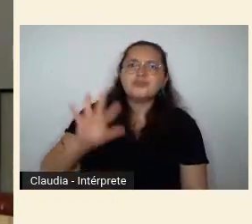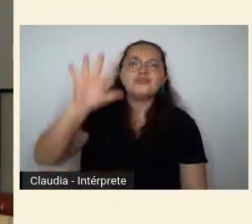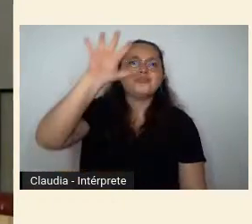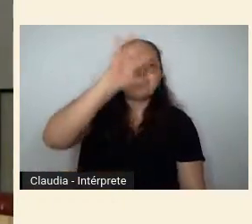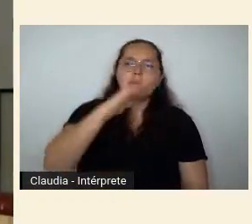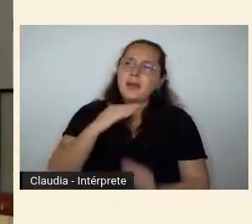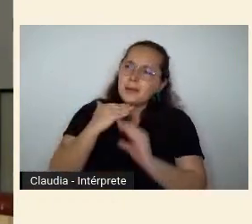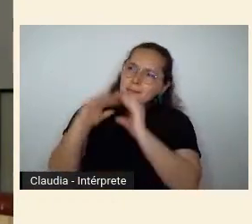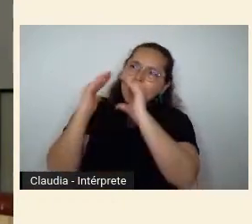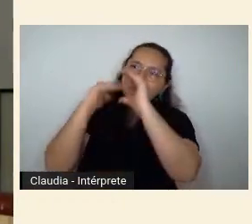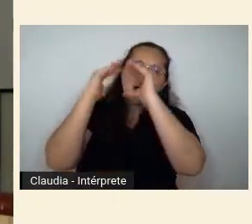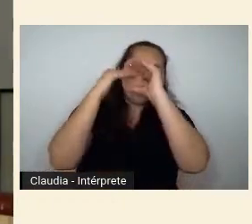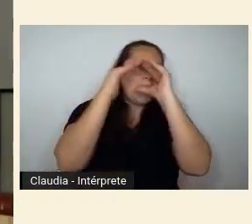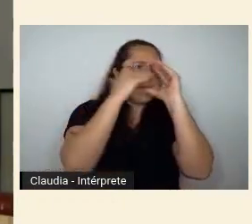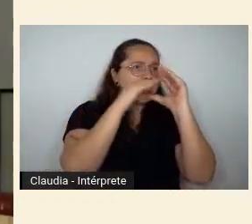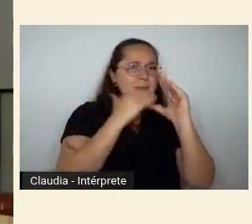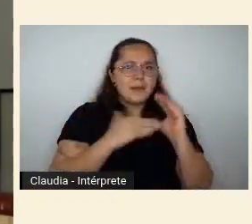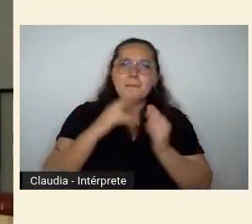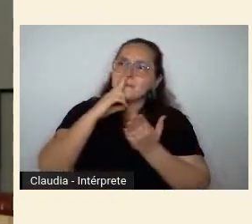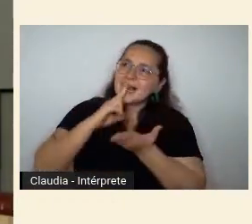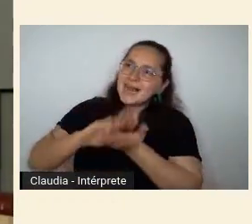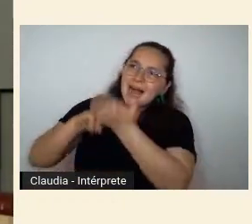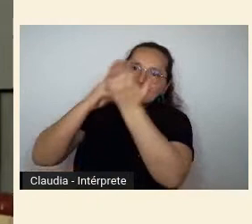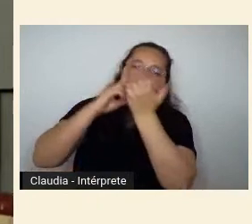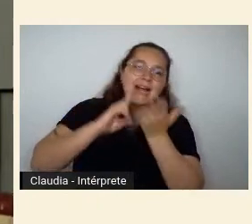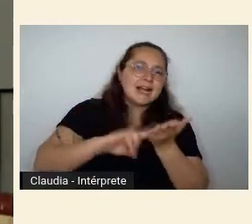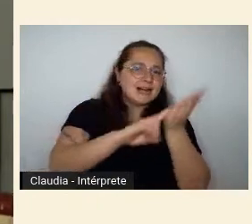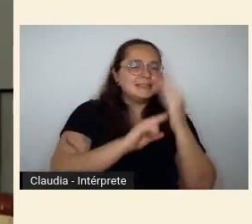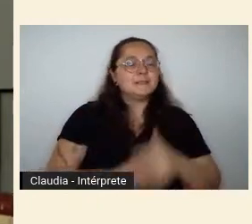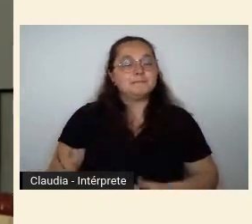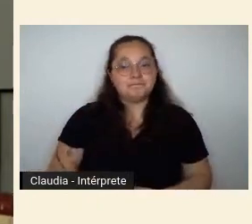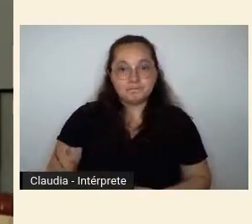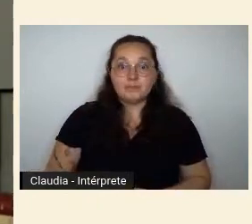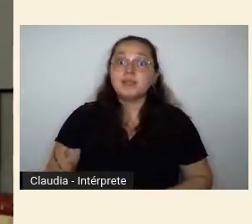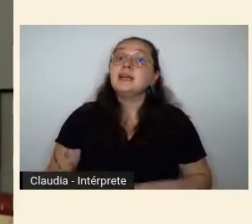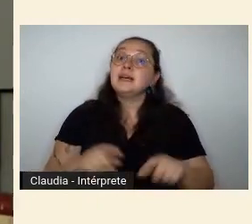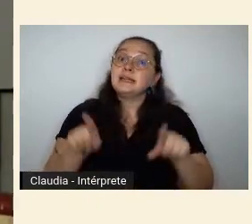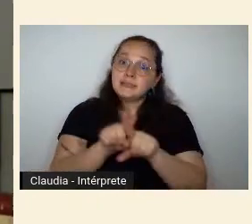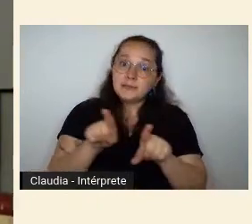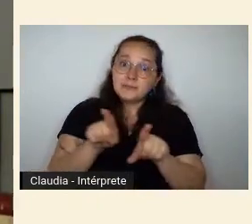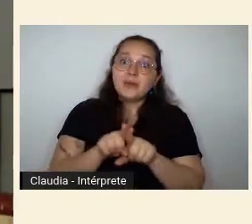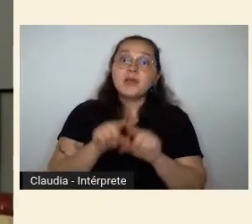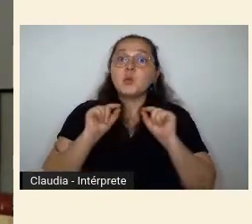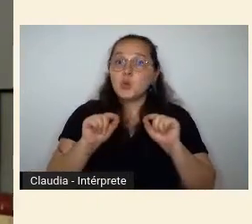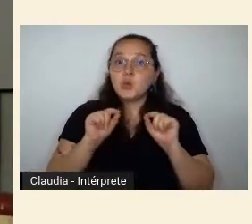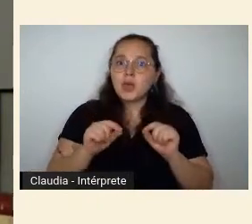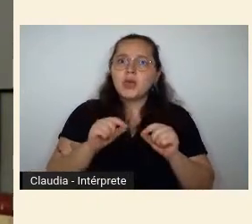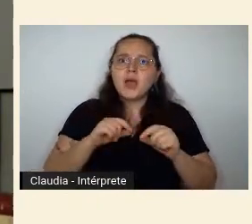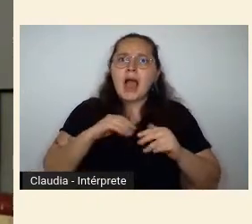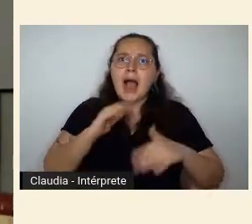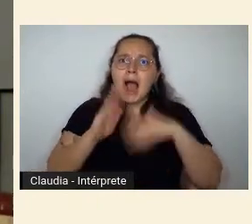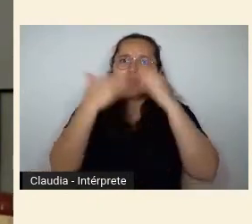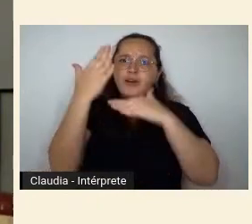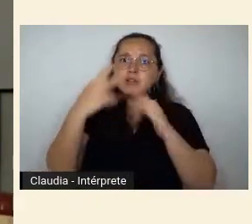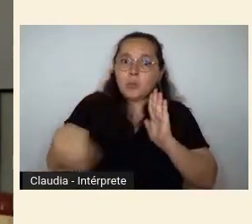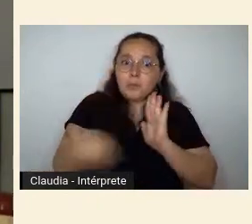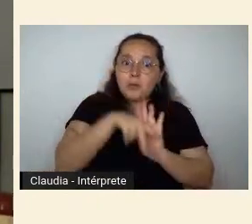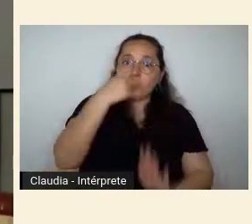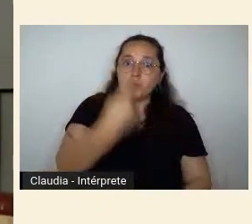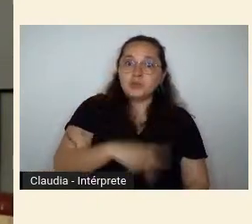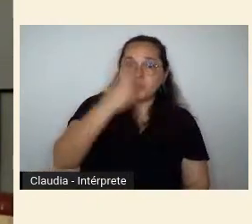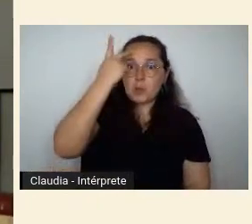também o avanço dos autores radicados em São Paulo ligados à semana em direção aos temas de outras regiões nos anos 20